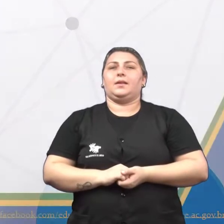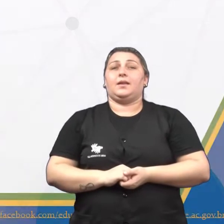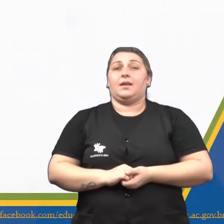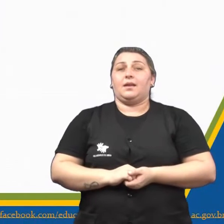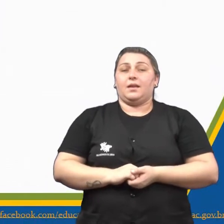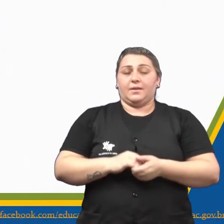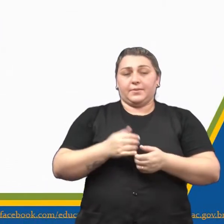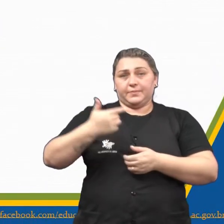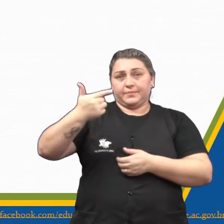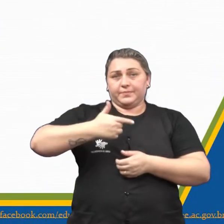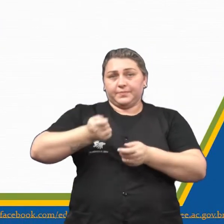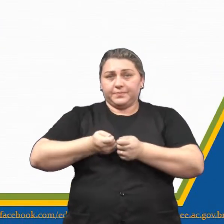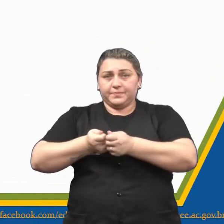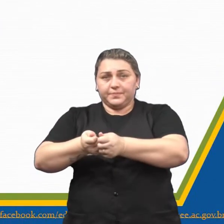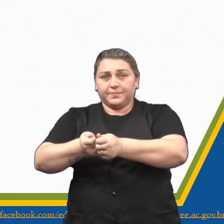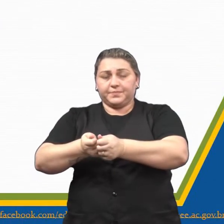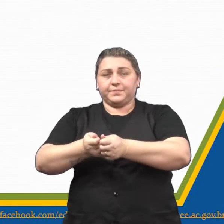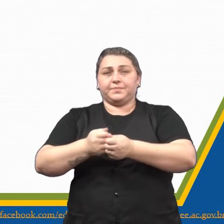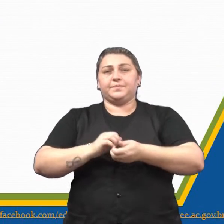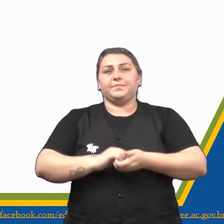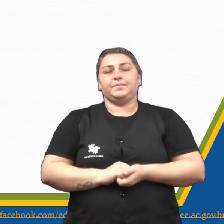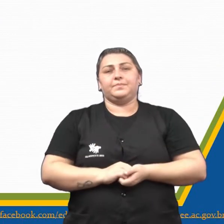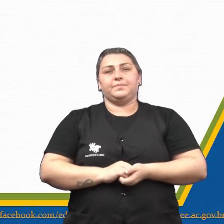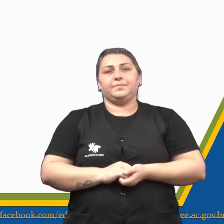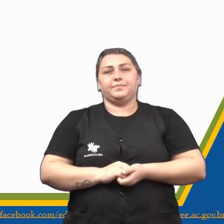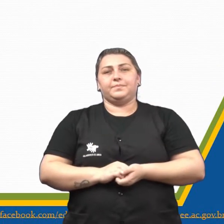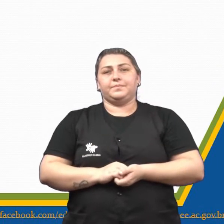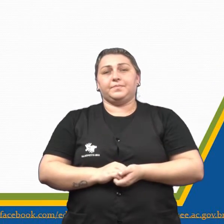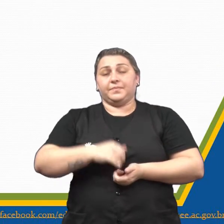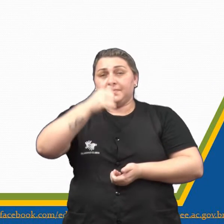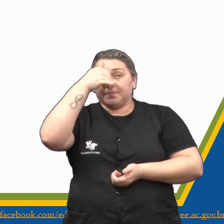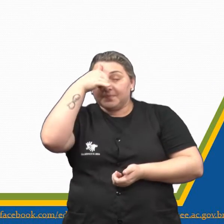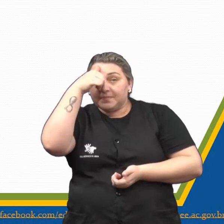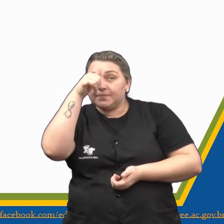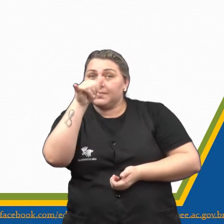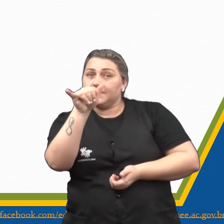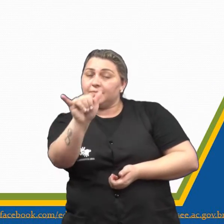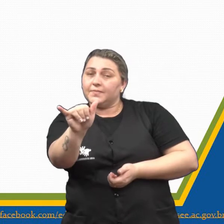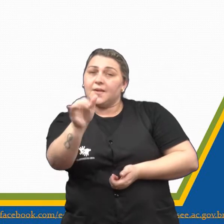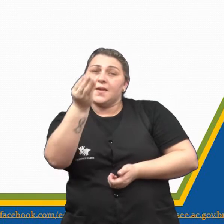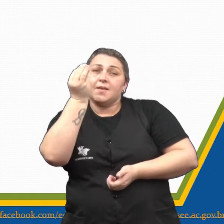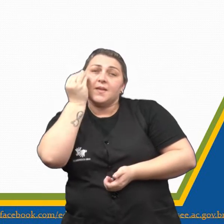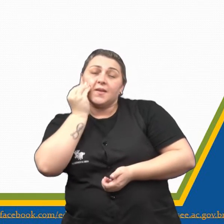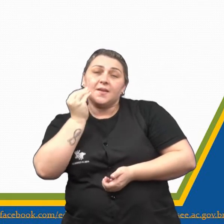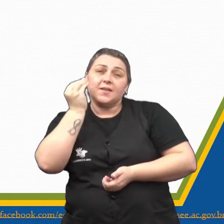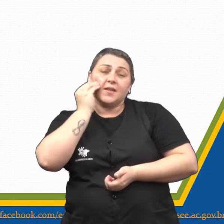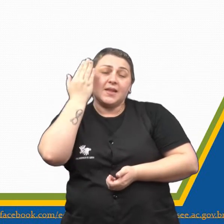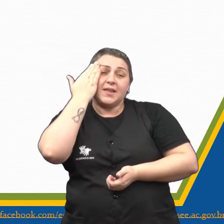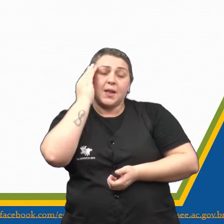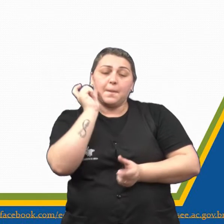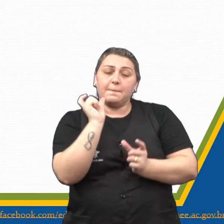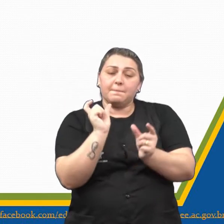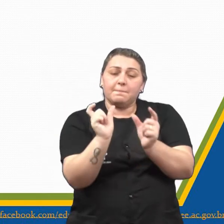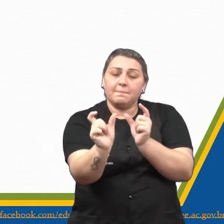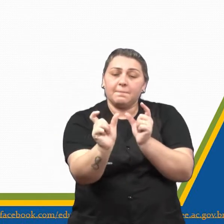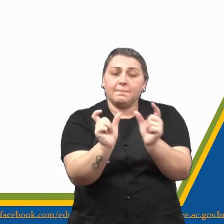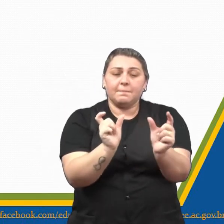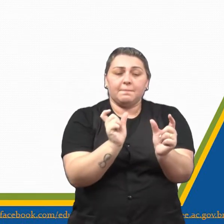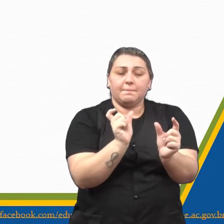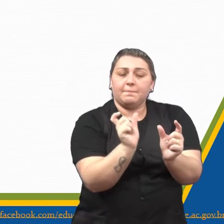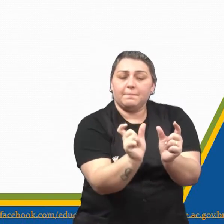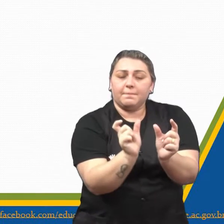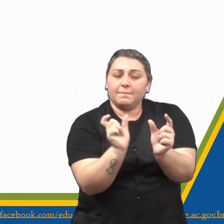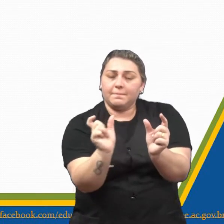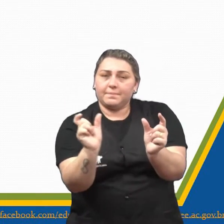Vamos para a segunda dica, né? A segunda dica disse assim, evite tentar entender palavra por palavra,